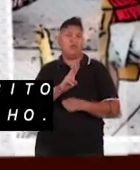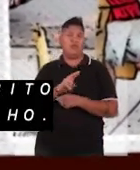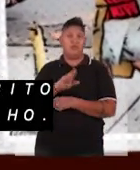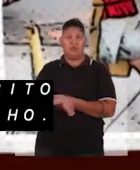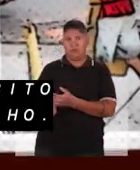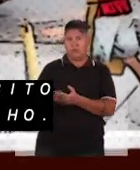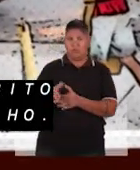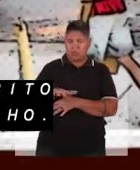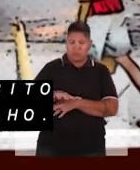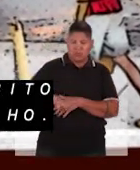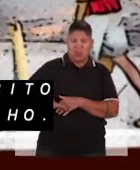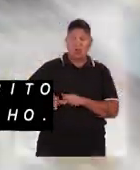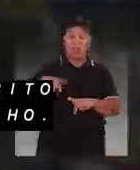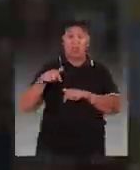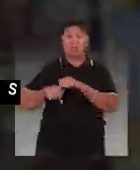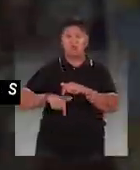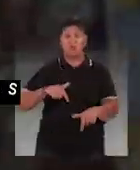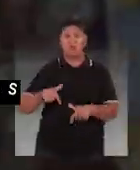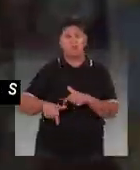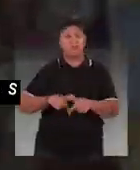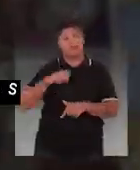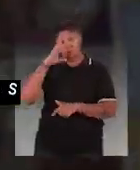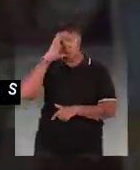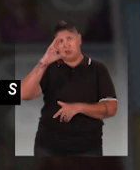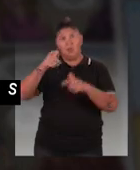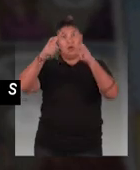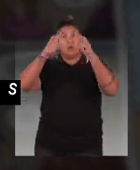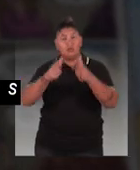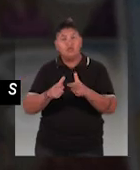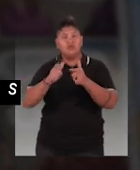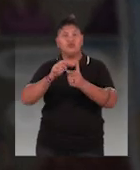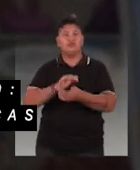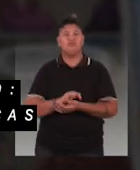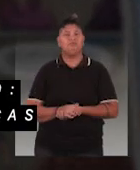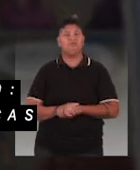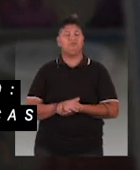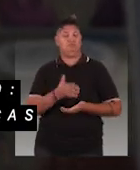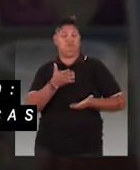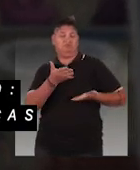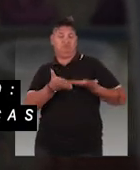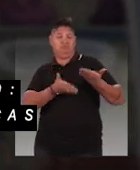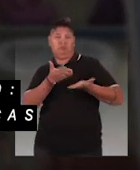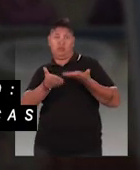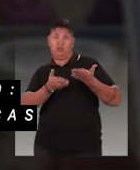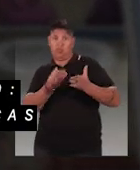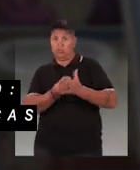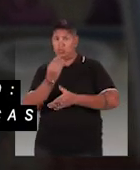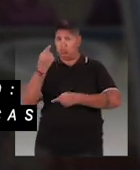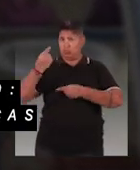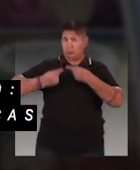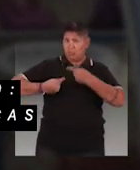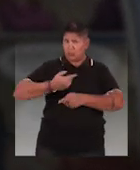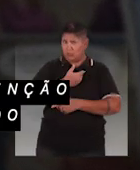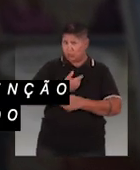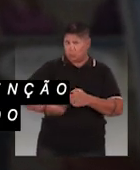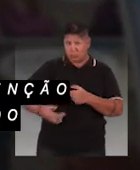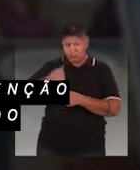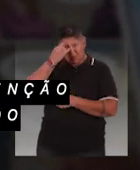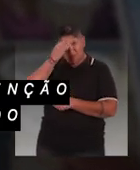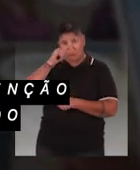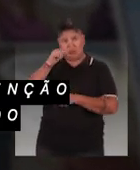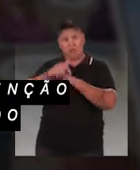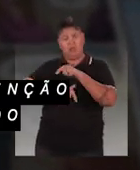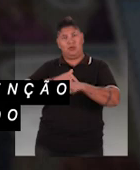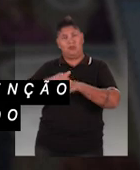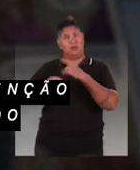âmbito do direito do trabalho. As principais áreas de atuação da cor de infância são promoção de políticas públicas para a prevenção